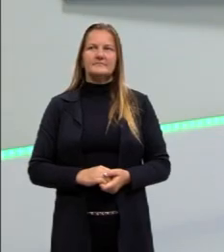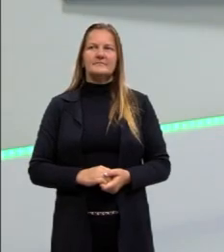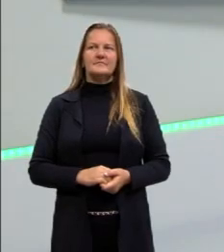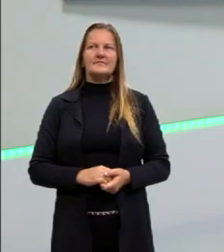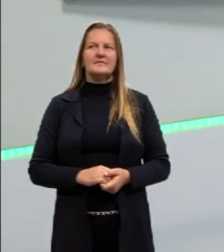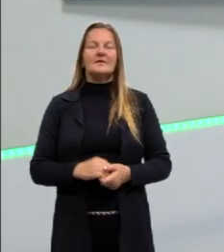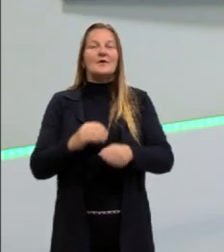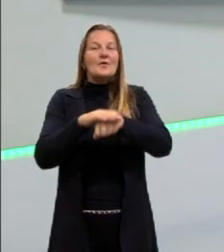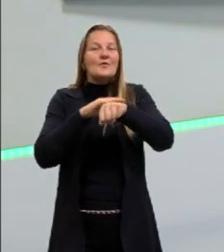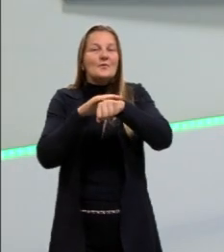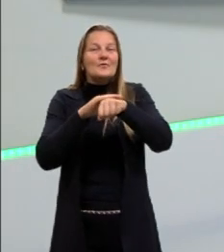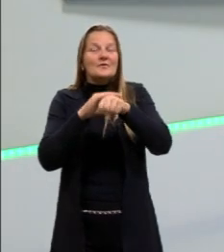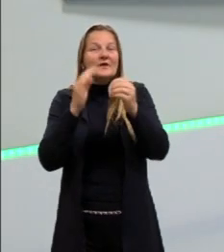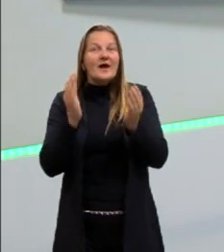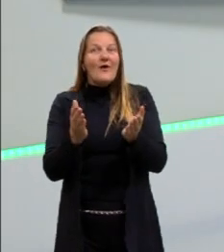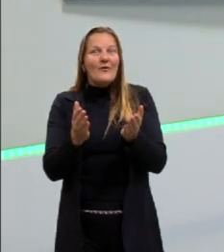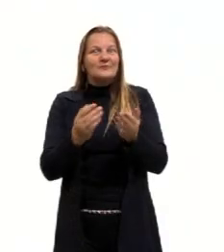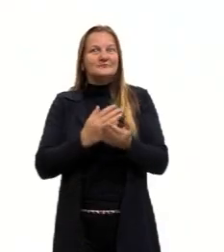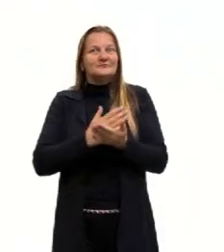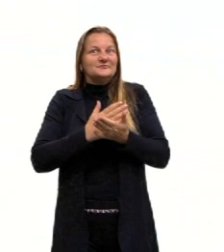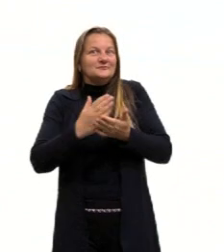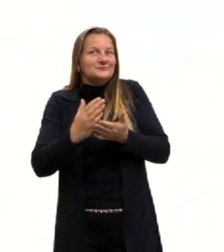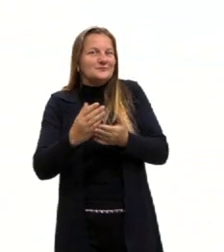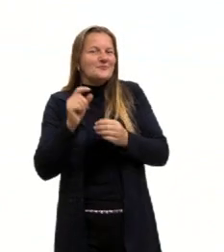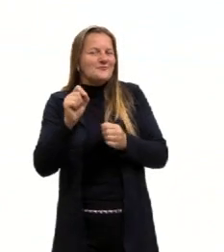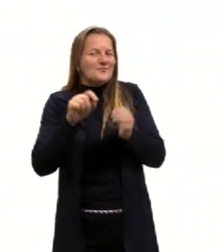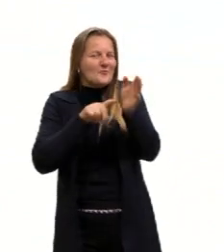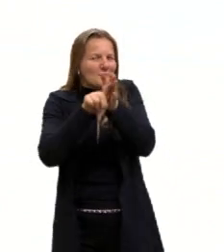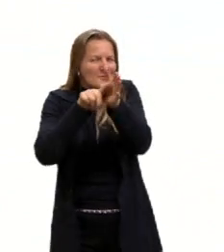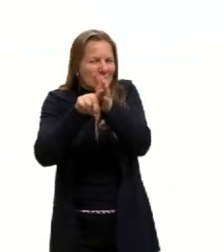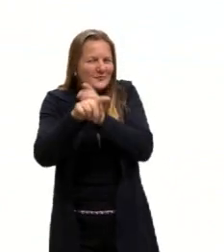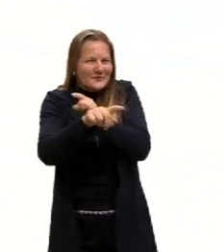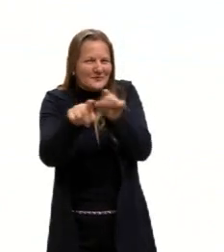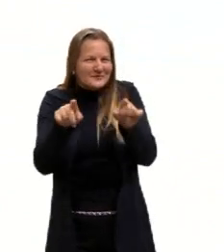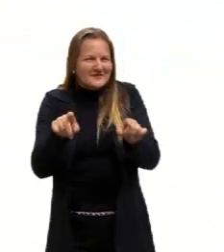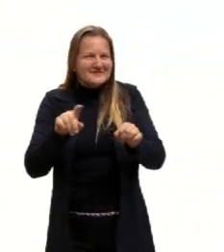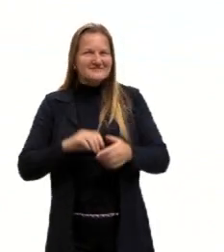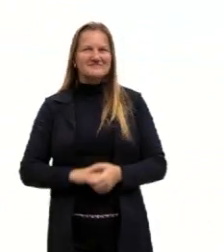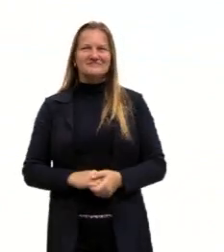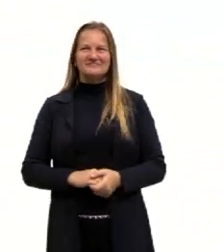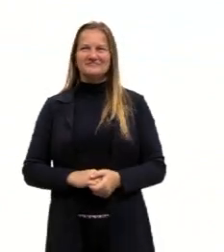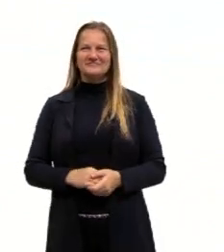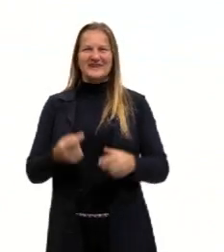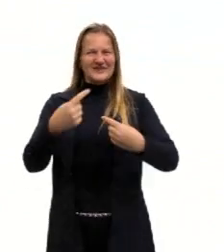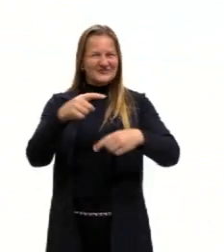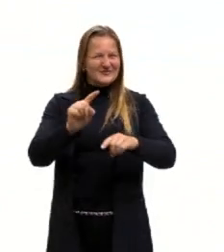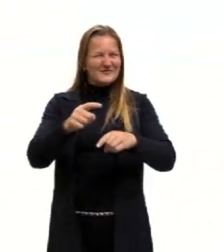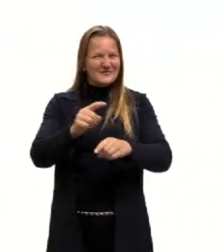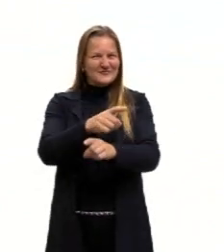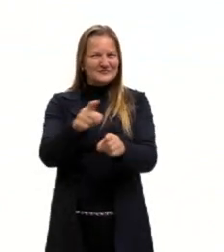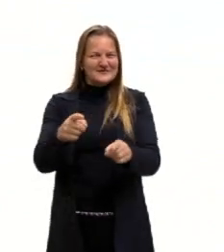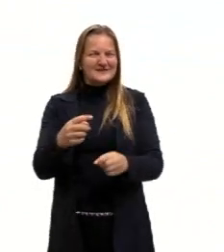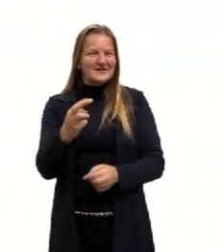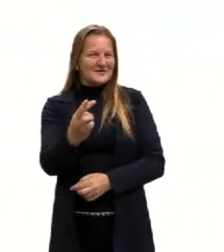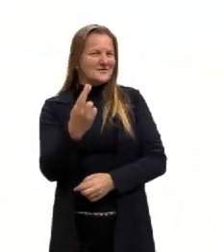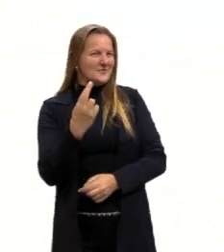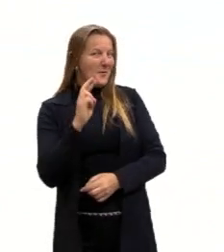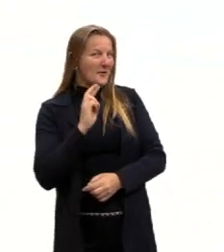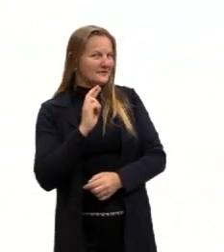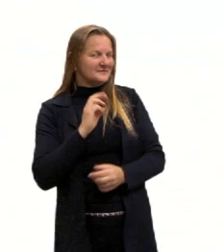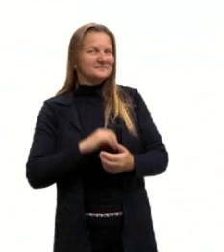para começar então a nossa aula de hoje, como sempre, vou fazer uma pergunta para vocês que a gente vai então responder conforme a aula.